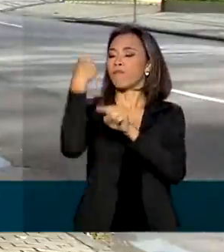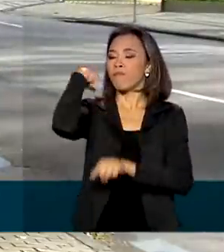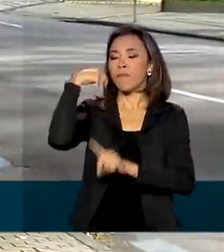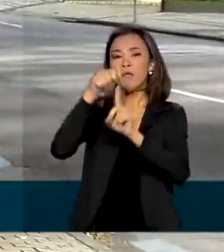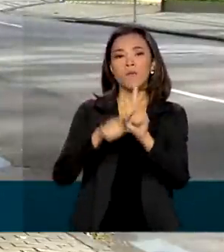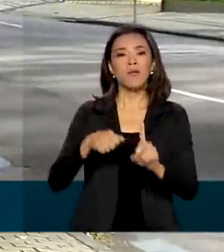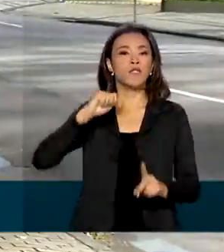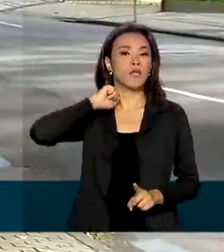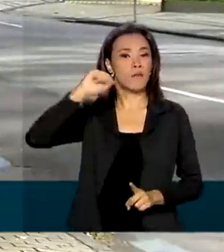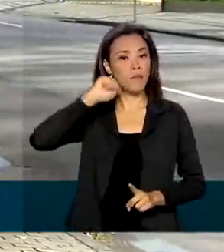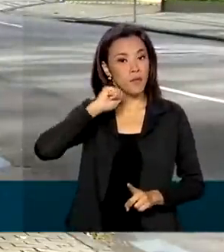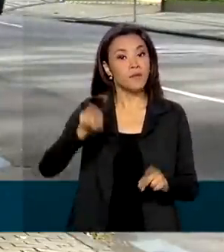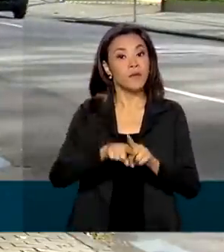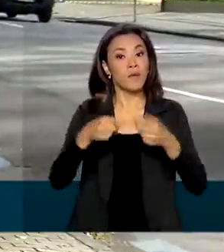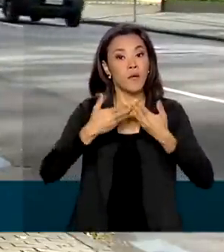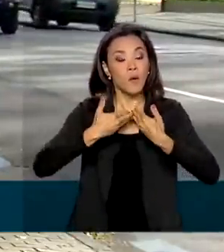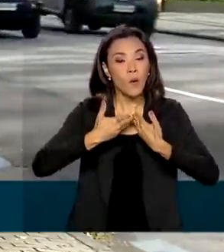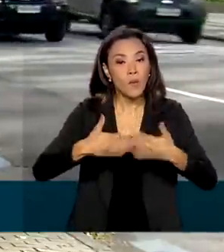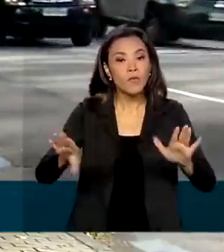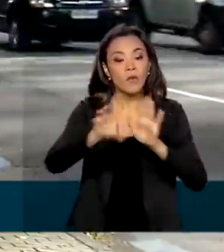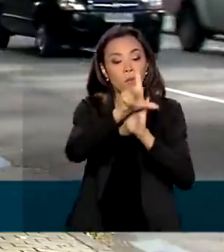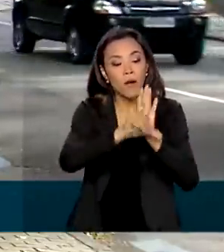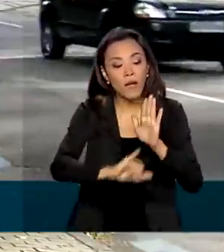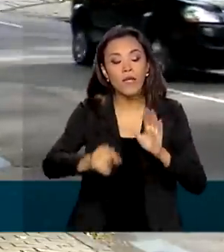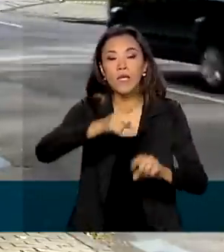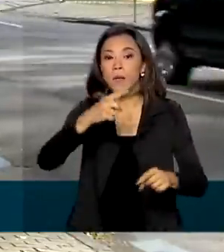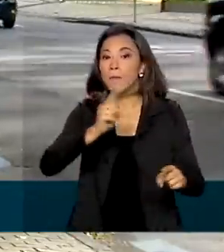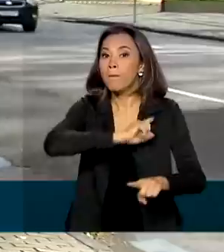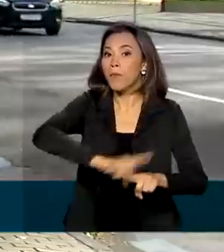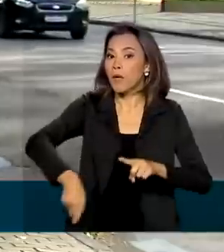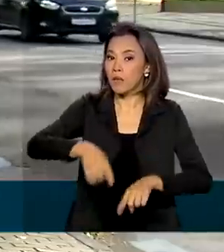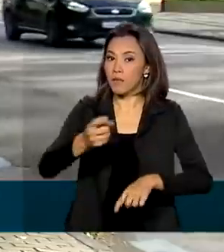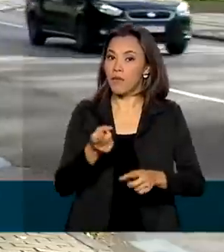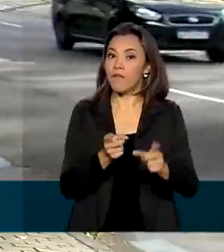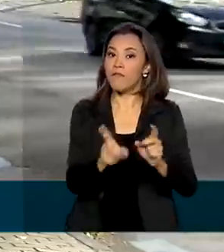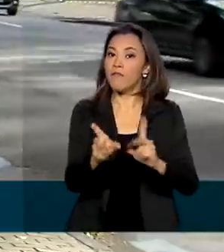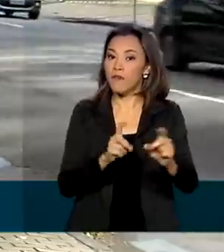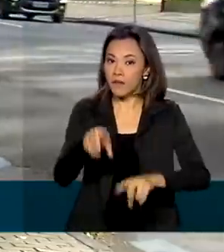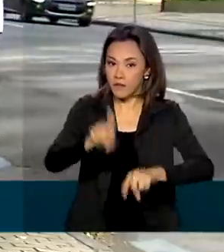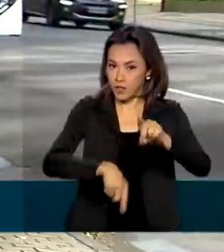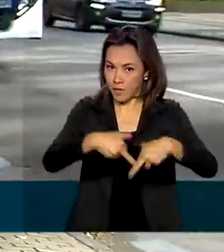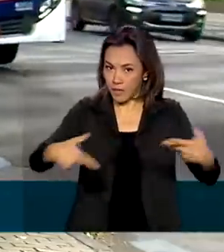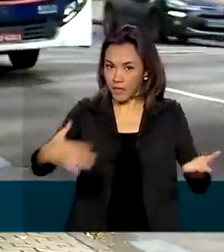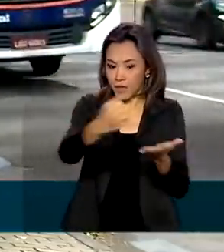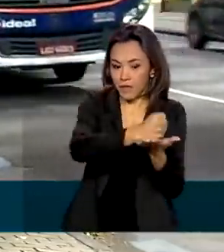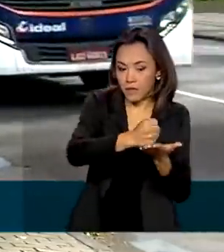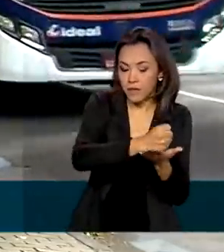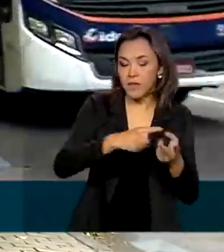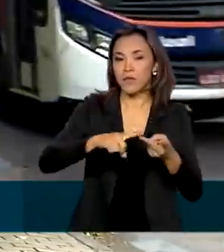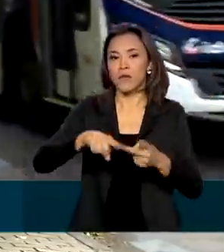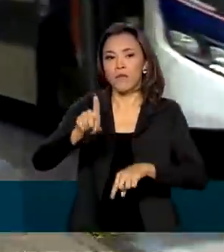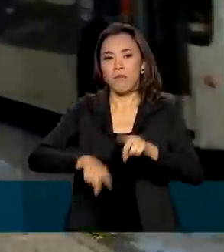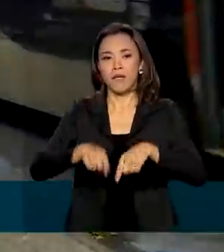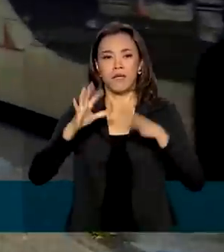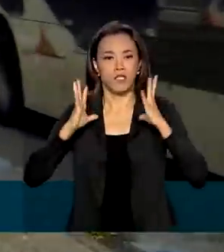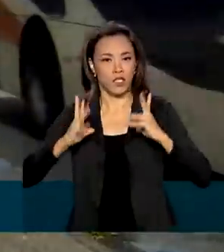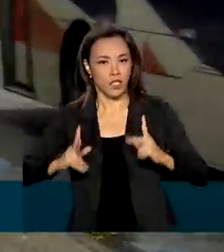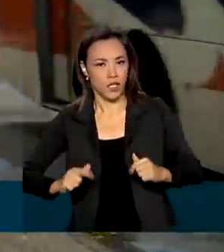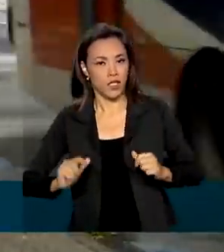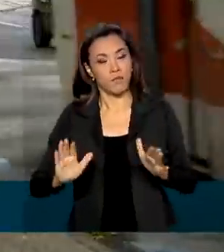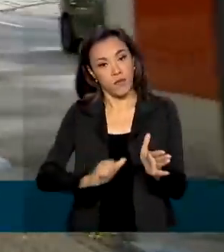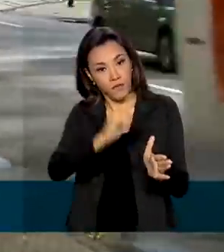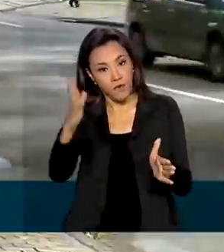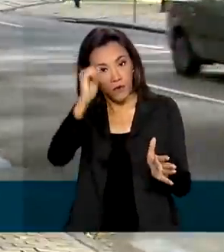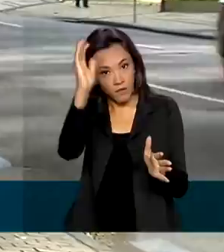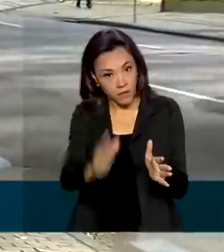vigor uma lei que proíbe a exportação de produtos médicos, hospitalares e de higiene pessoal, enquanto durar o estado